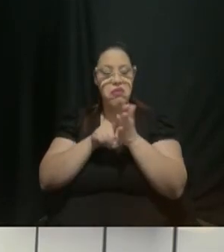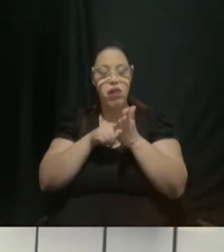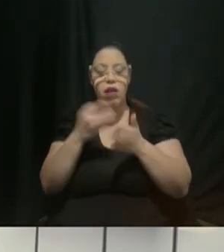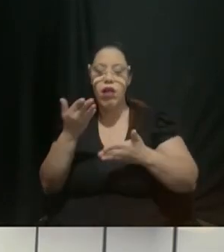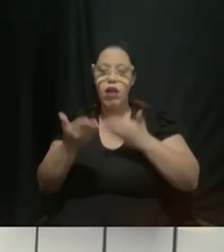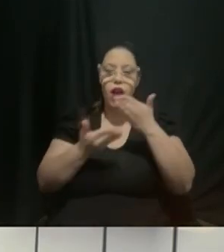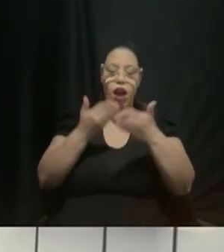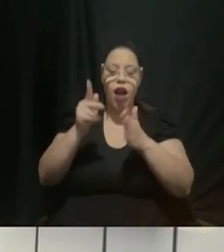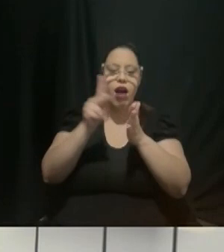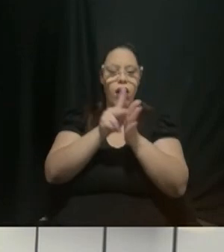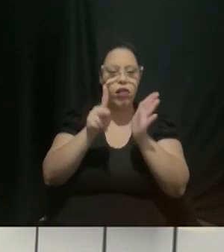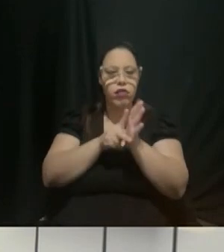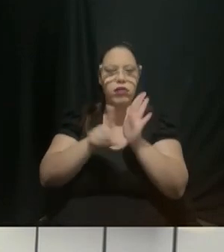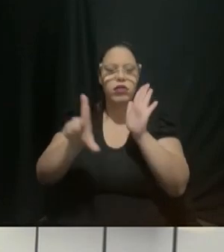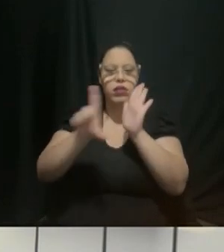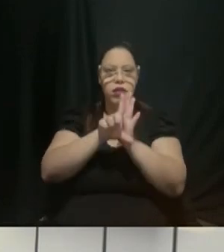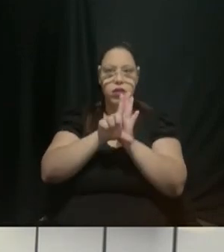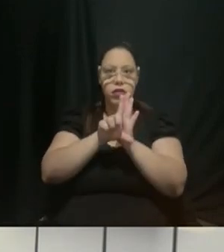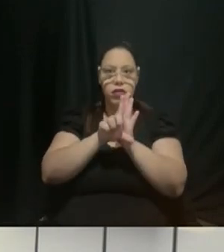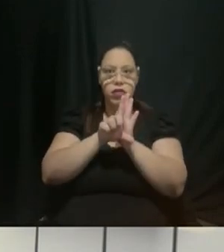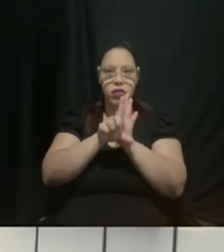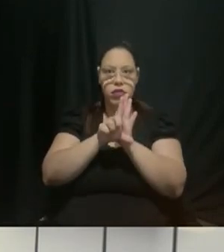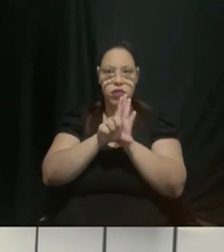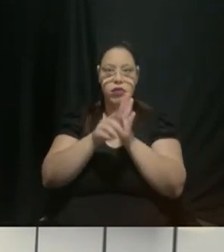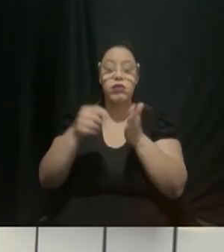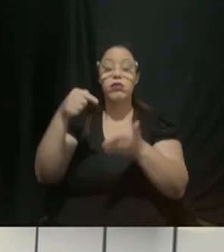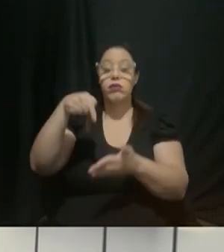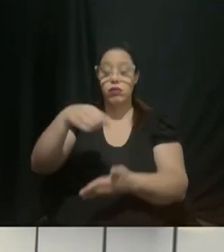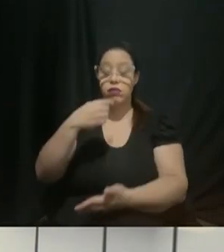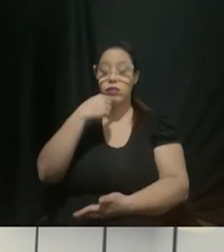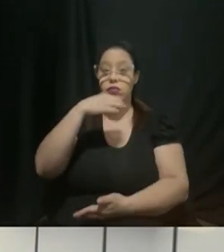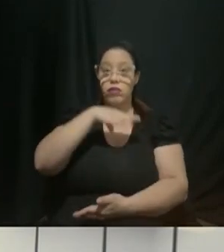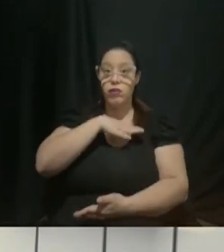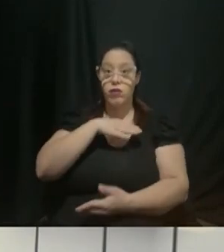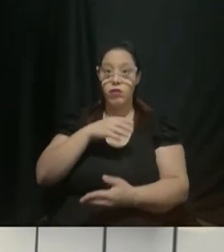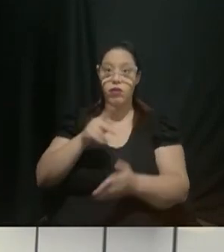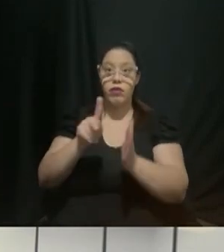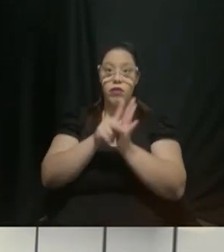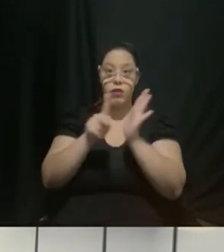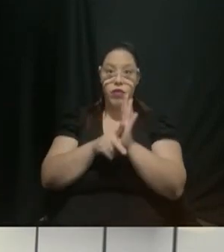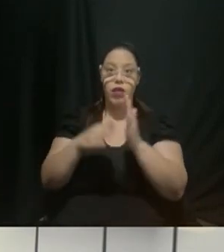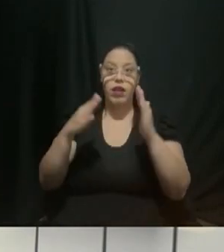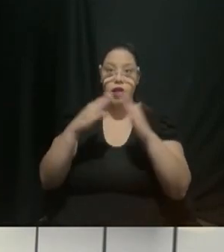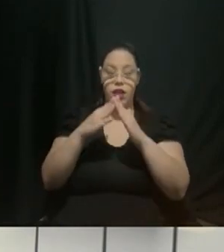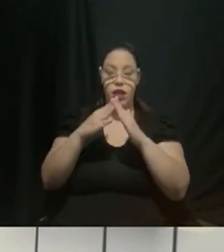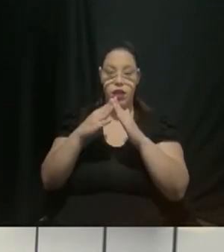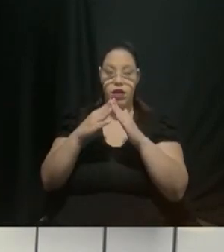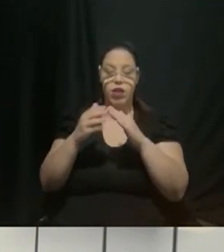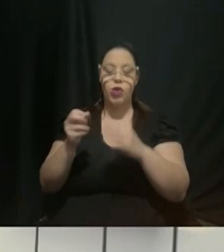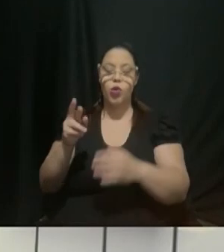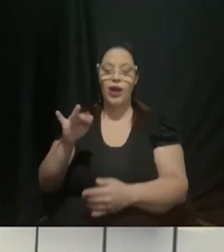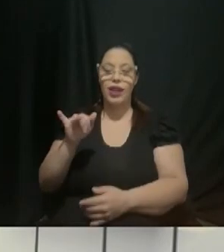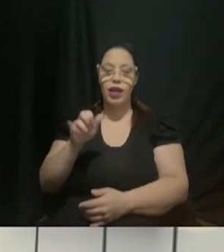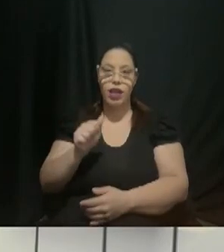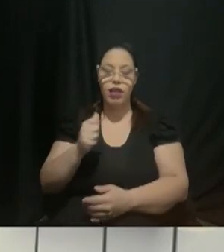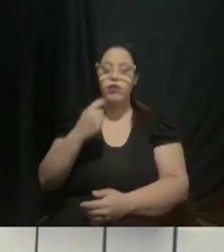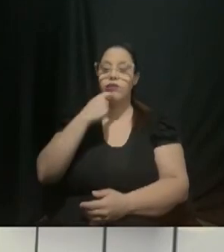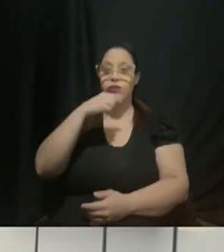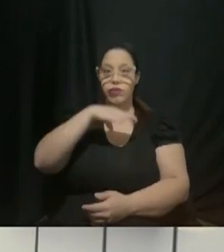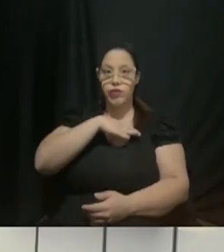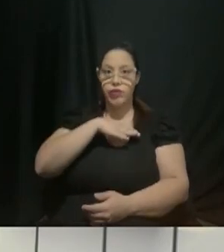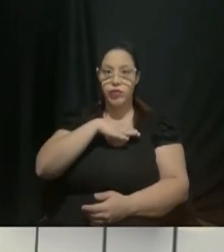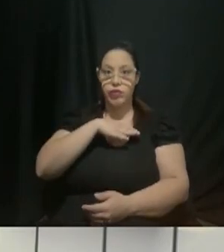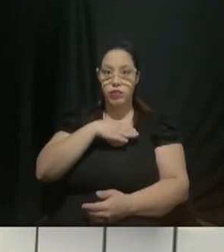de lei que institui aqui na cidade o programa Casa do Atleta Campineiro destinado a reinserir na